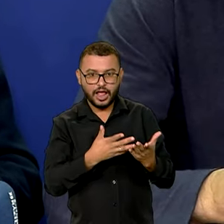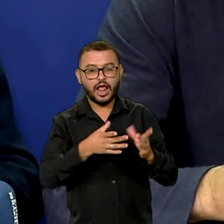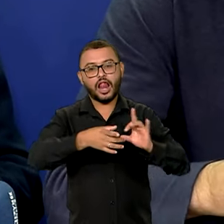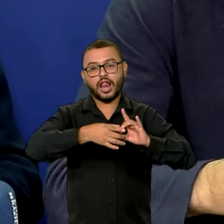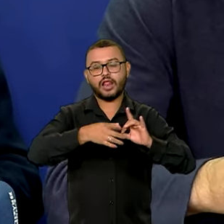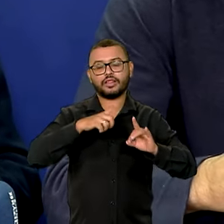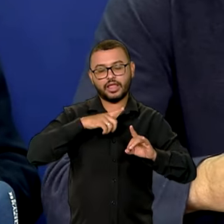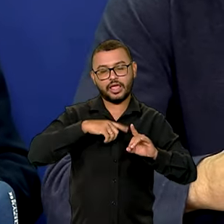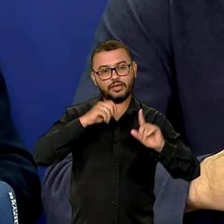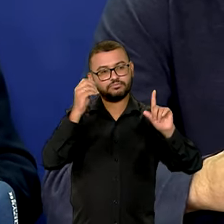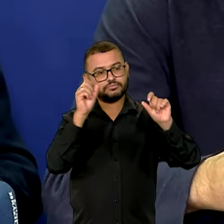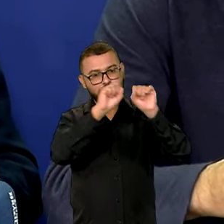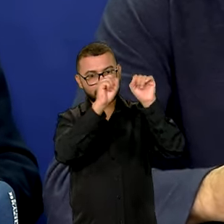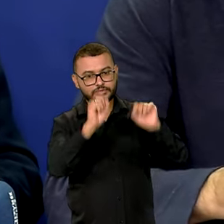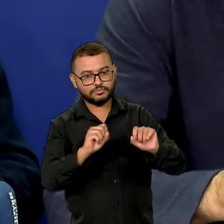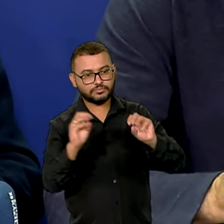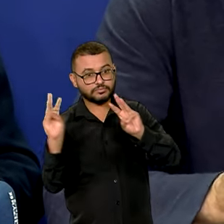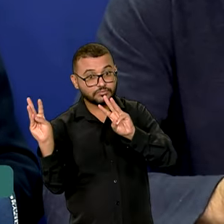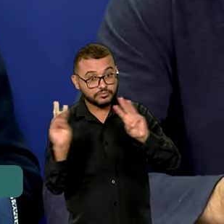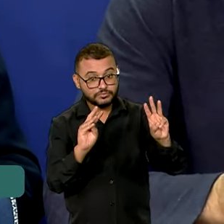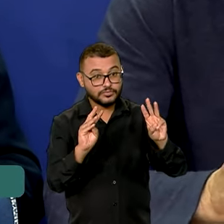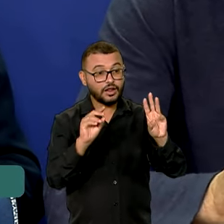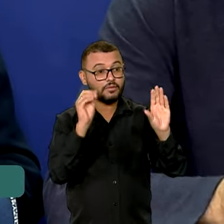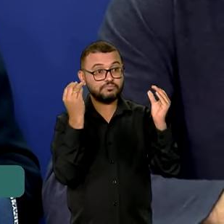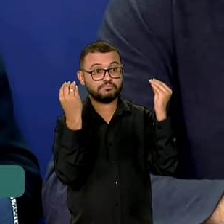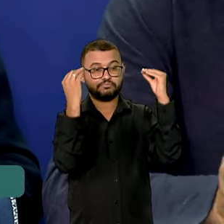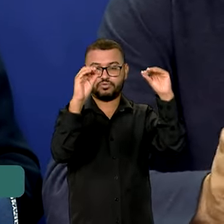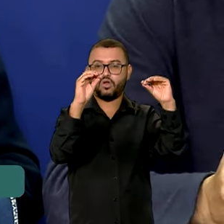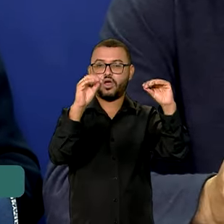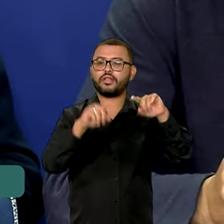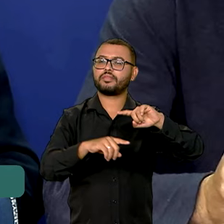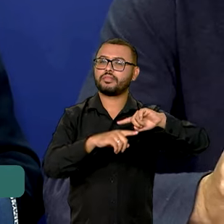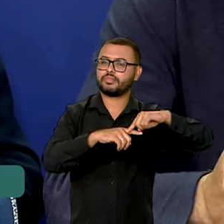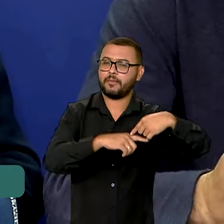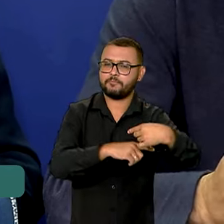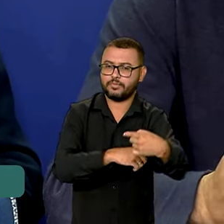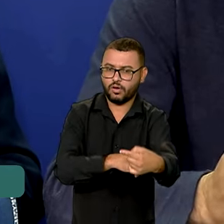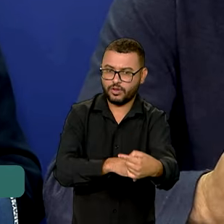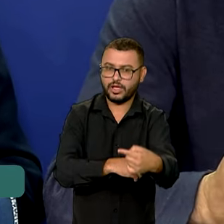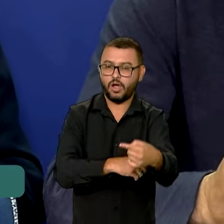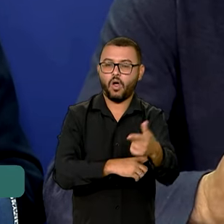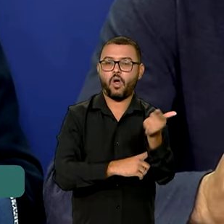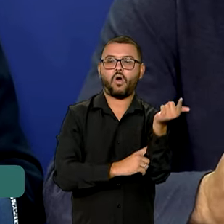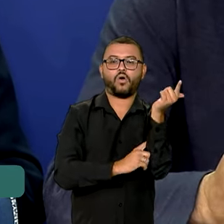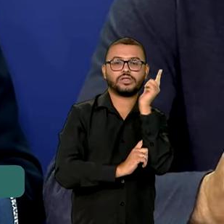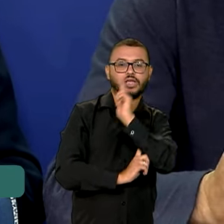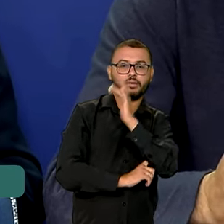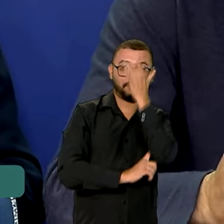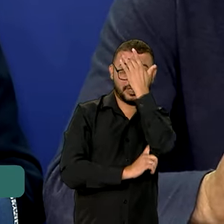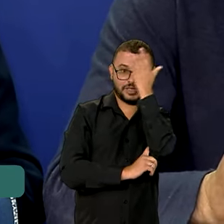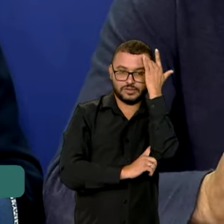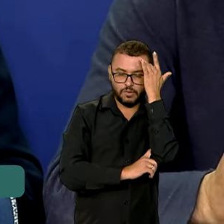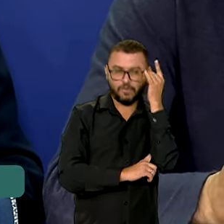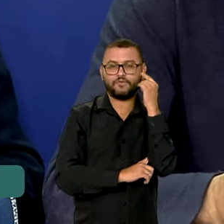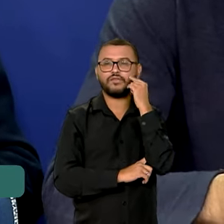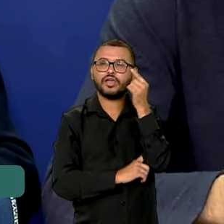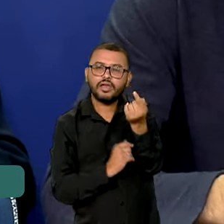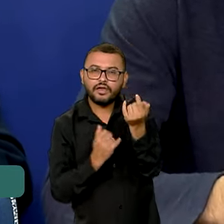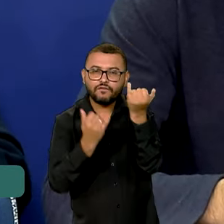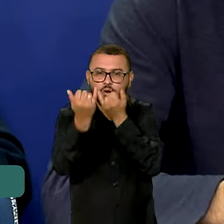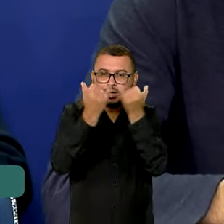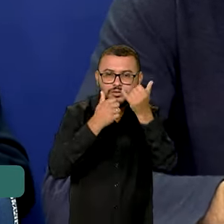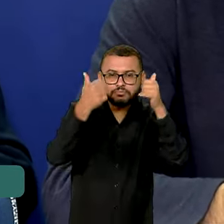disponibilizadas no site e tão logo as pessoas validem as